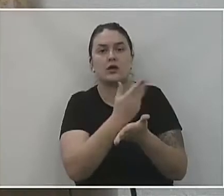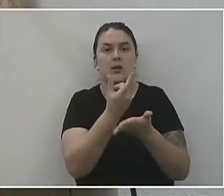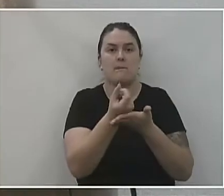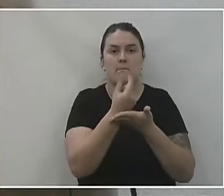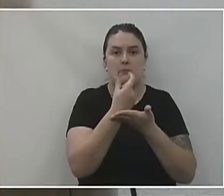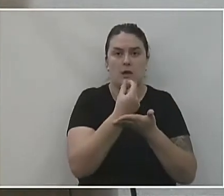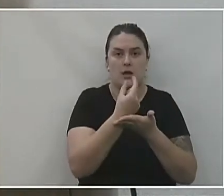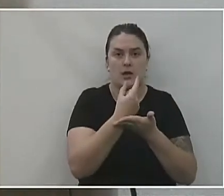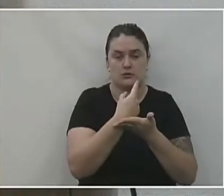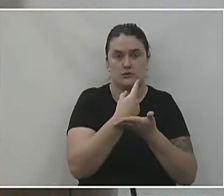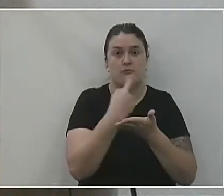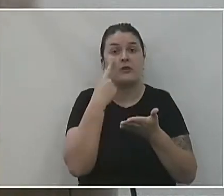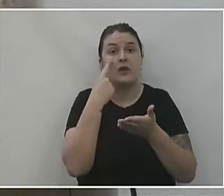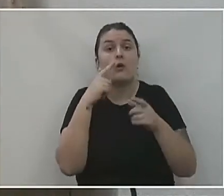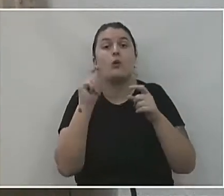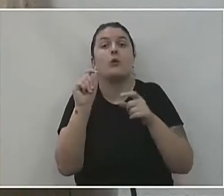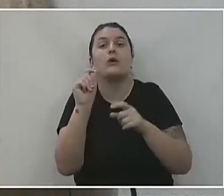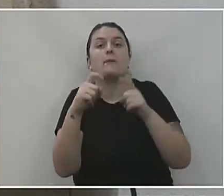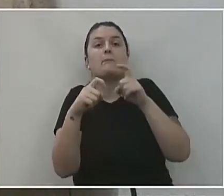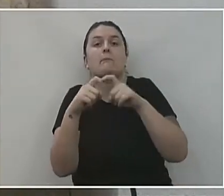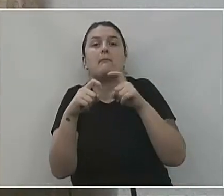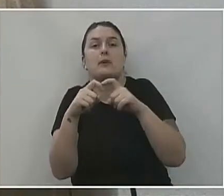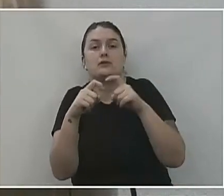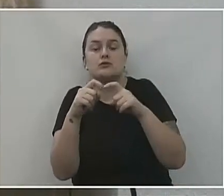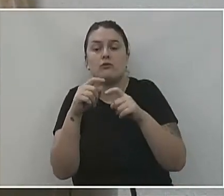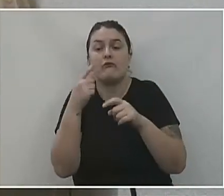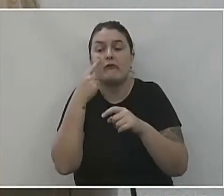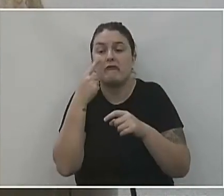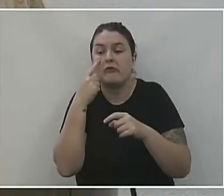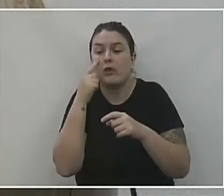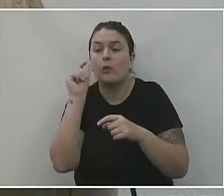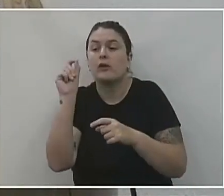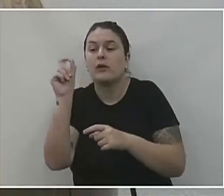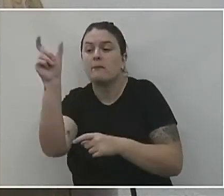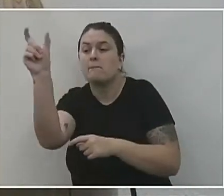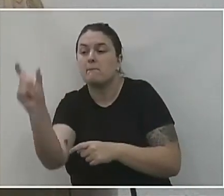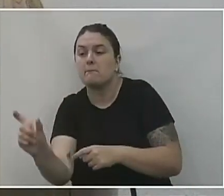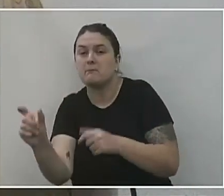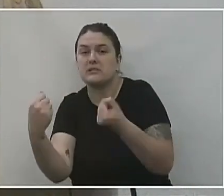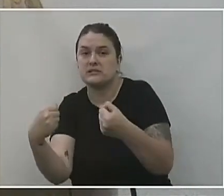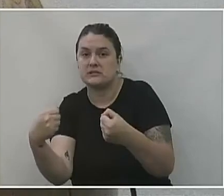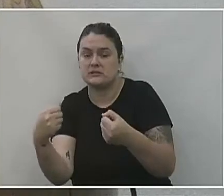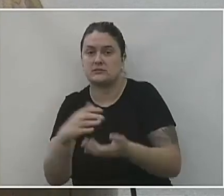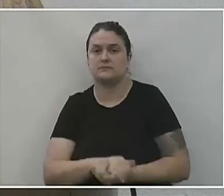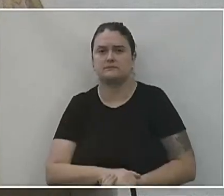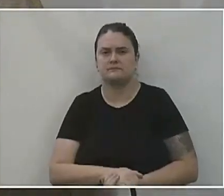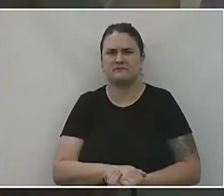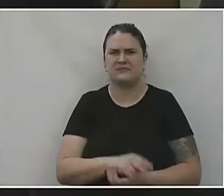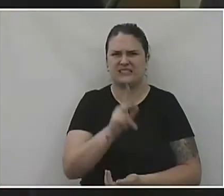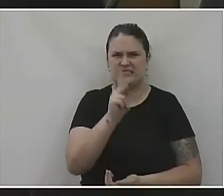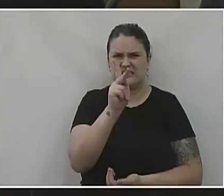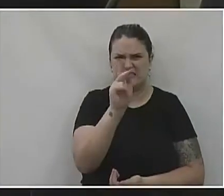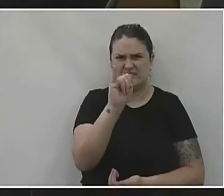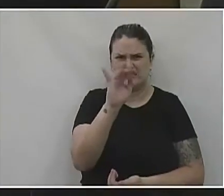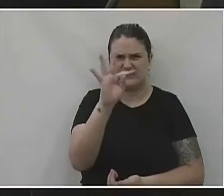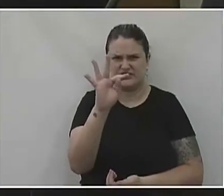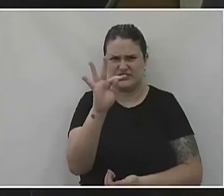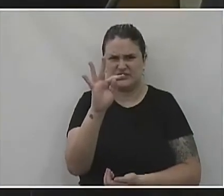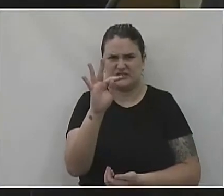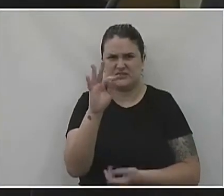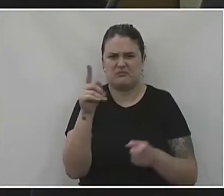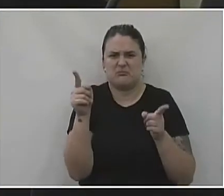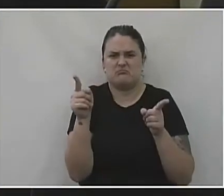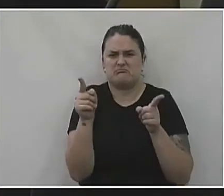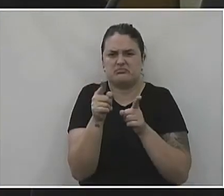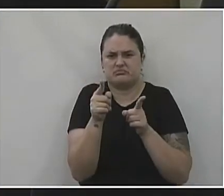outra medicação daquele conglomerado de medicações que tem lá prescrito. Sim, esse kit que a fala é um termo